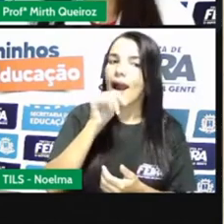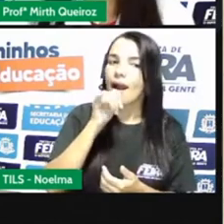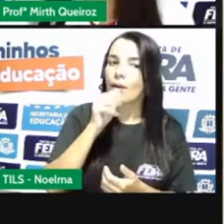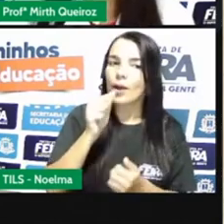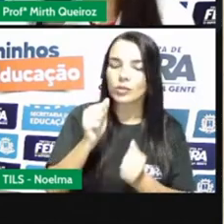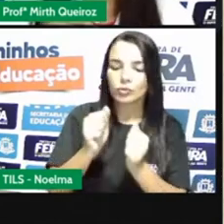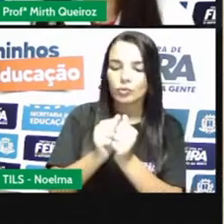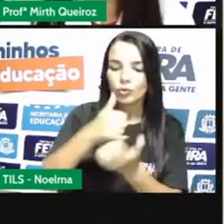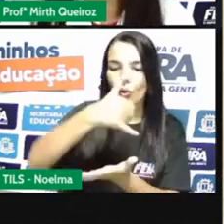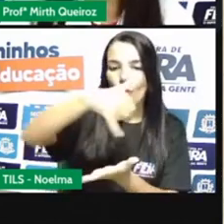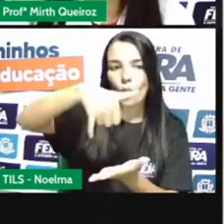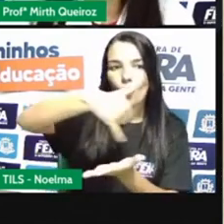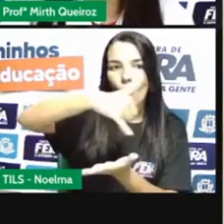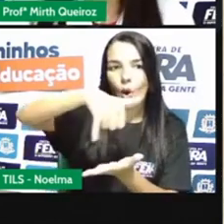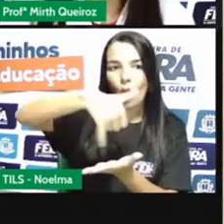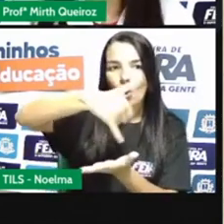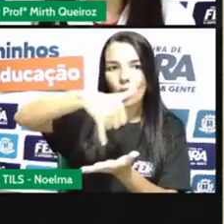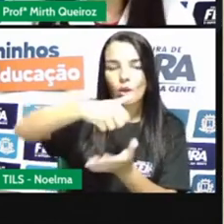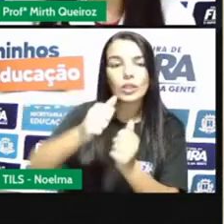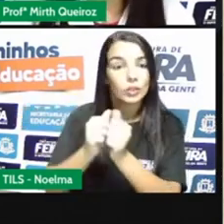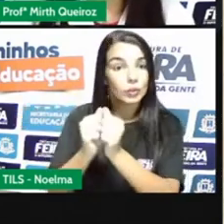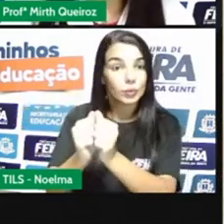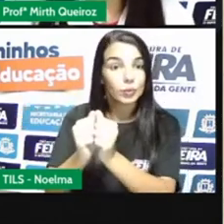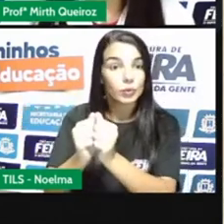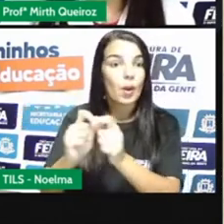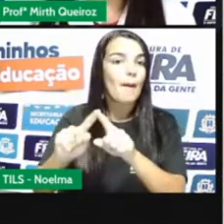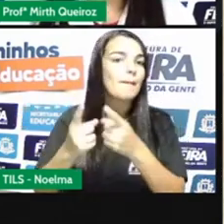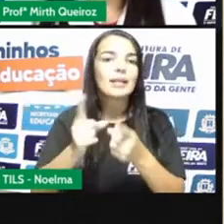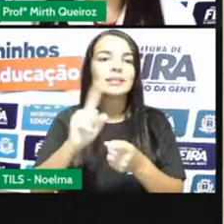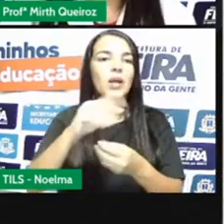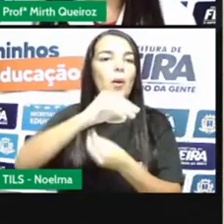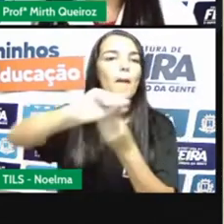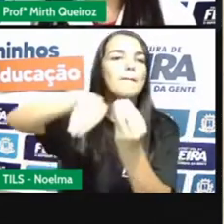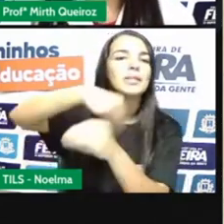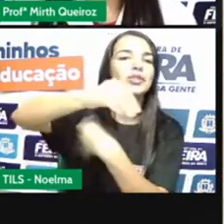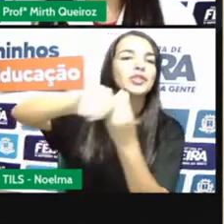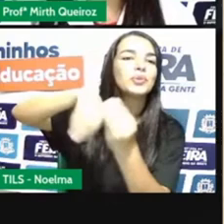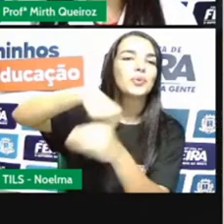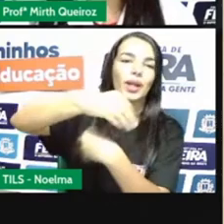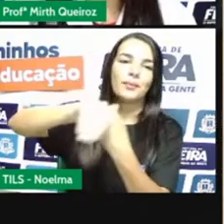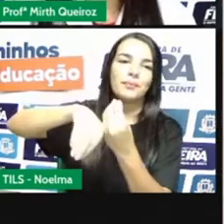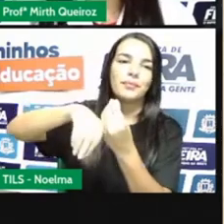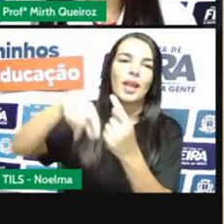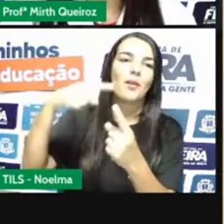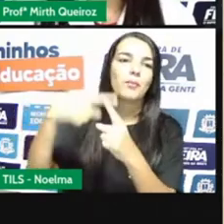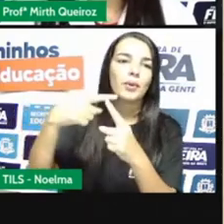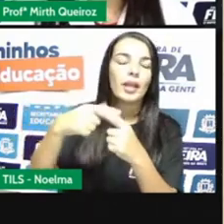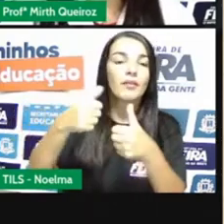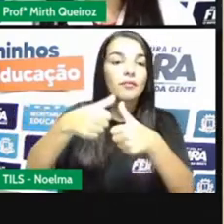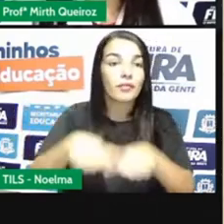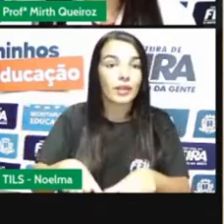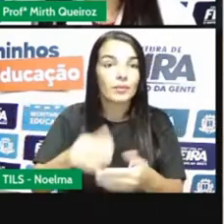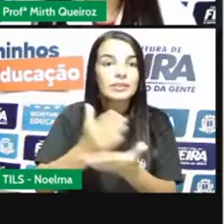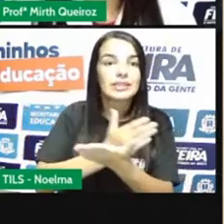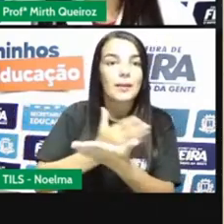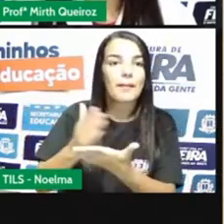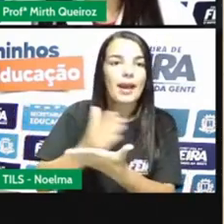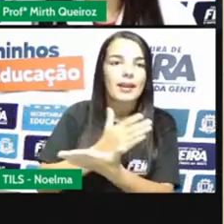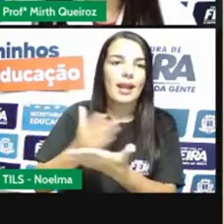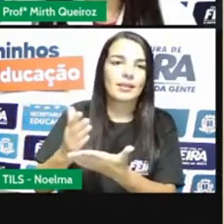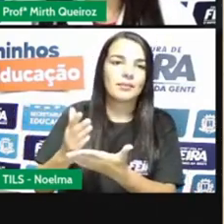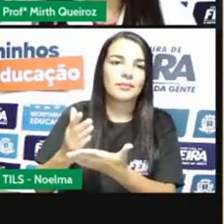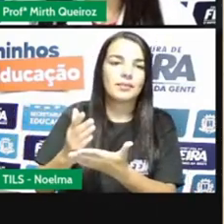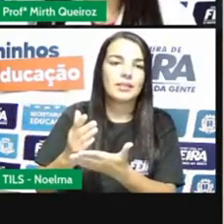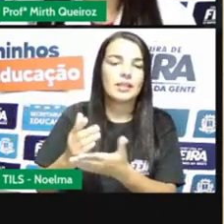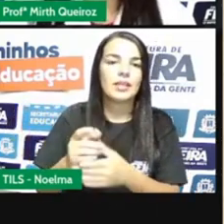se misturam. Eles estão juntos, mas eles não se misturam ali de forma a se transformar em uma só substância. A